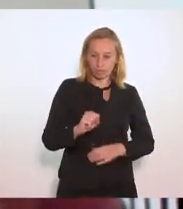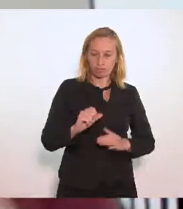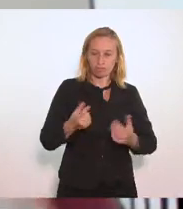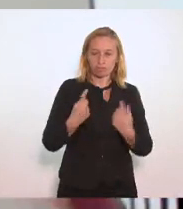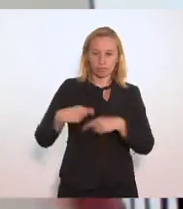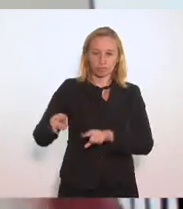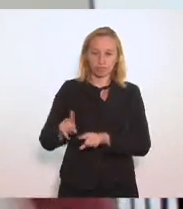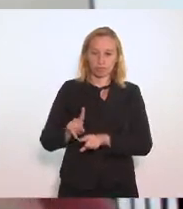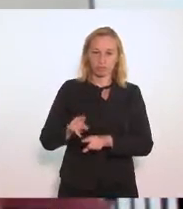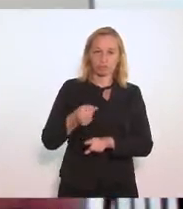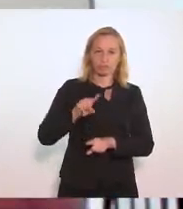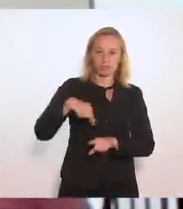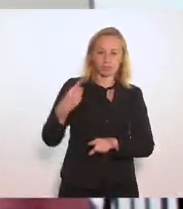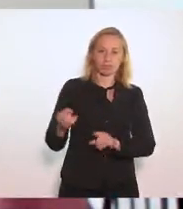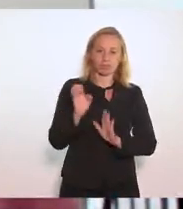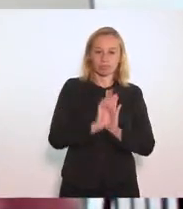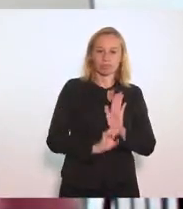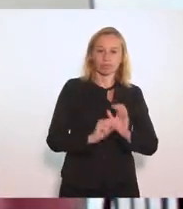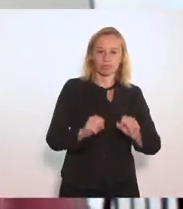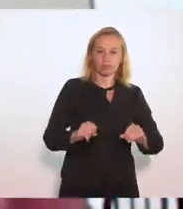o contrário às demais emendas